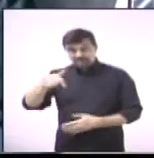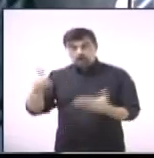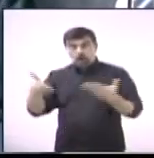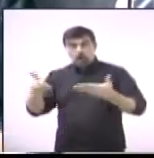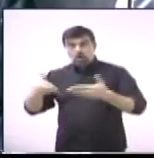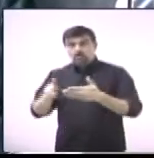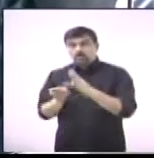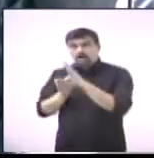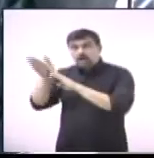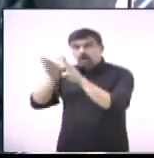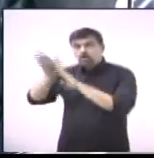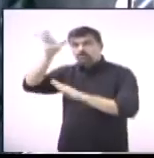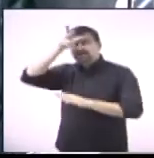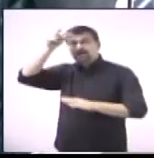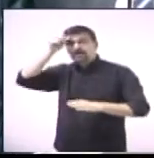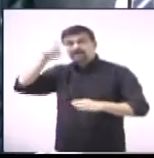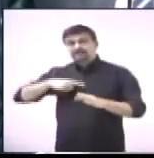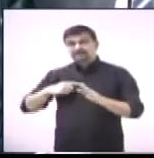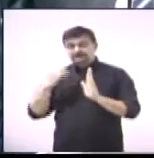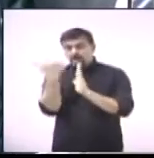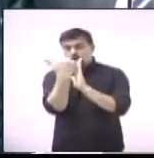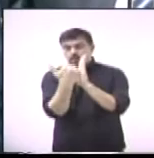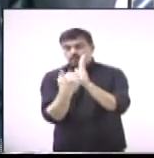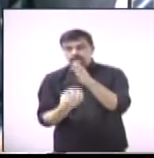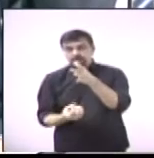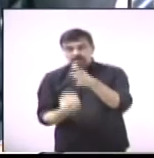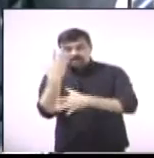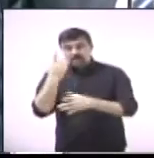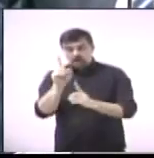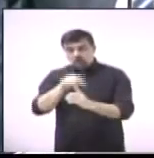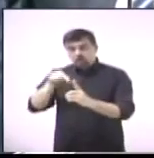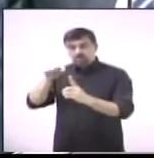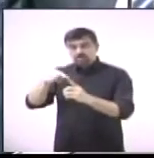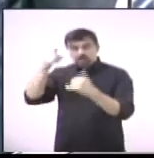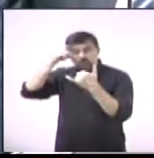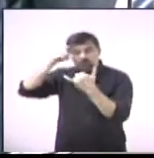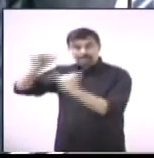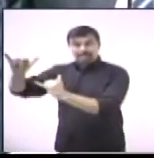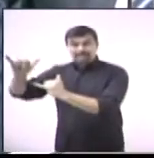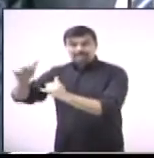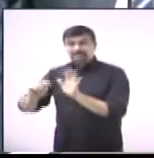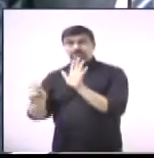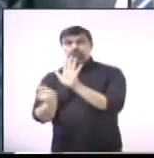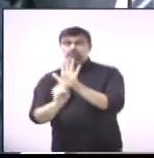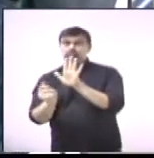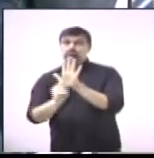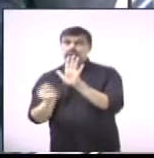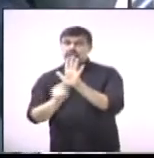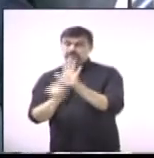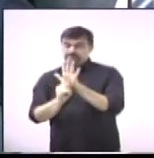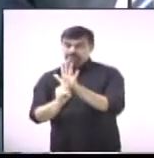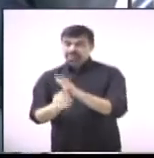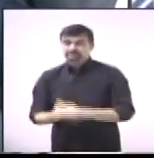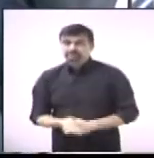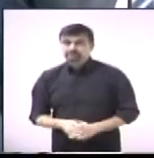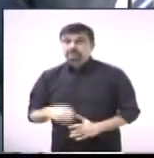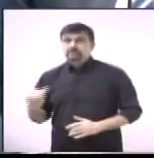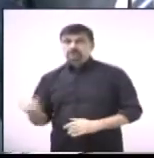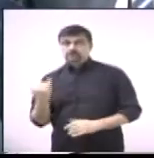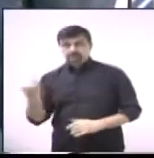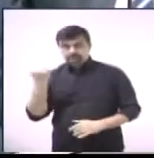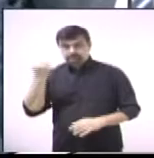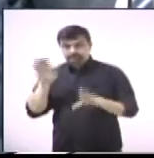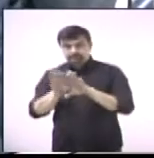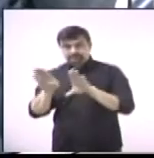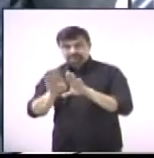que sugere ao Executivo a criação de um programa tanto de prevenção quanto de combate às drogas. Então, é importante dizer,